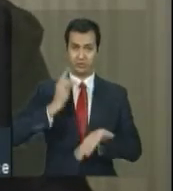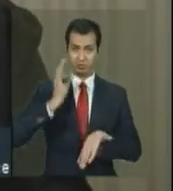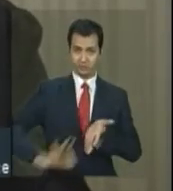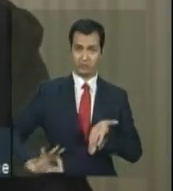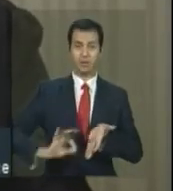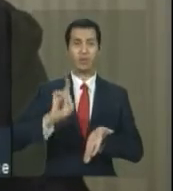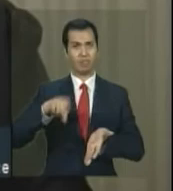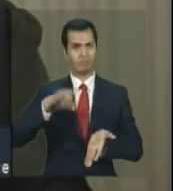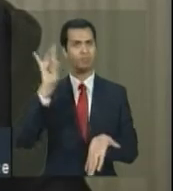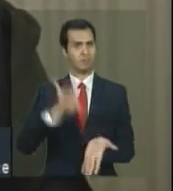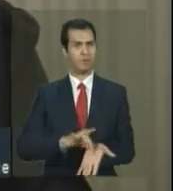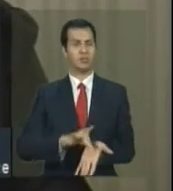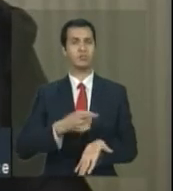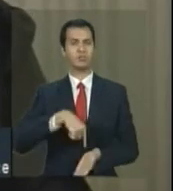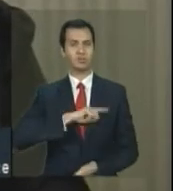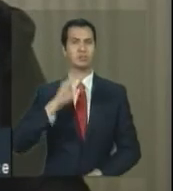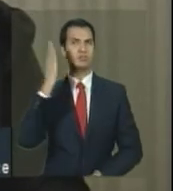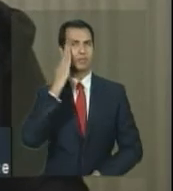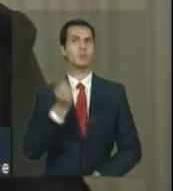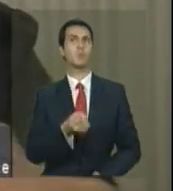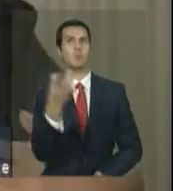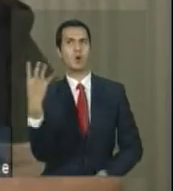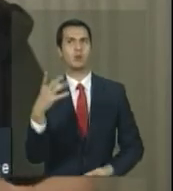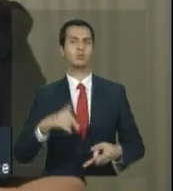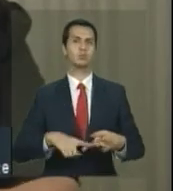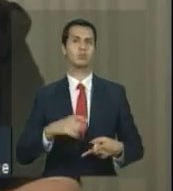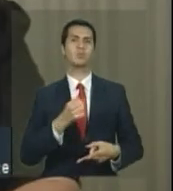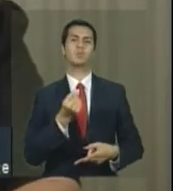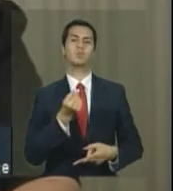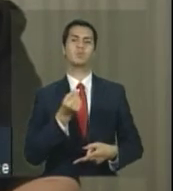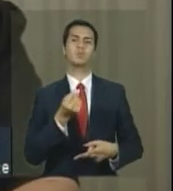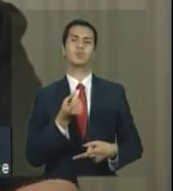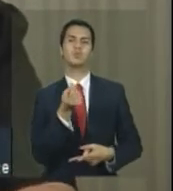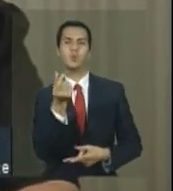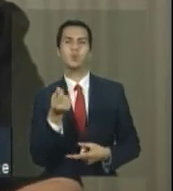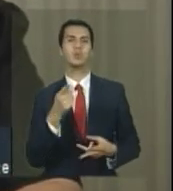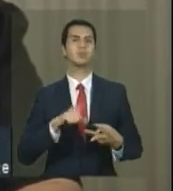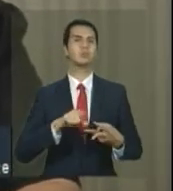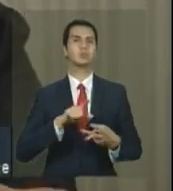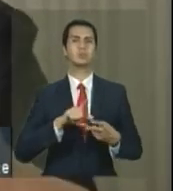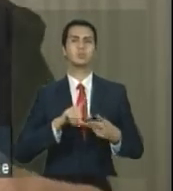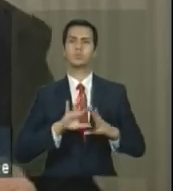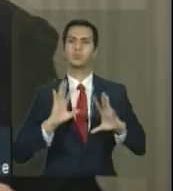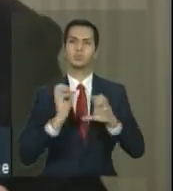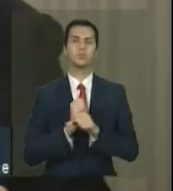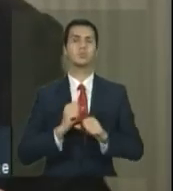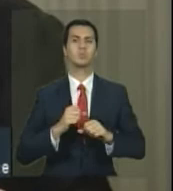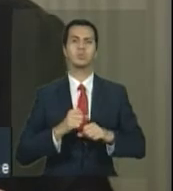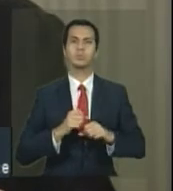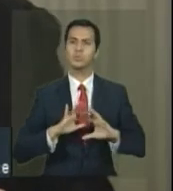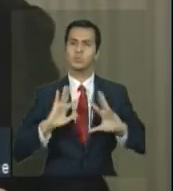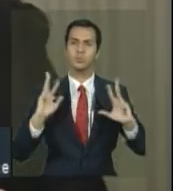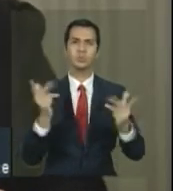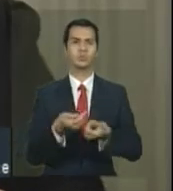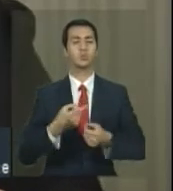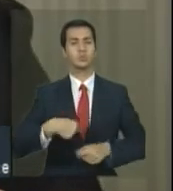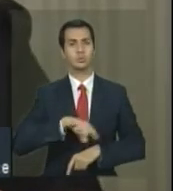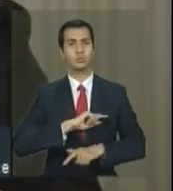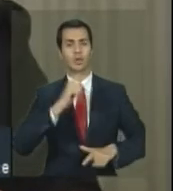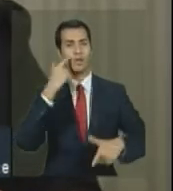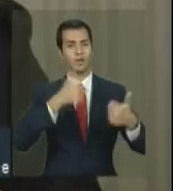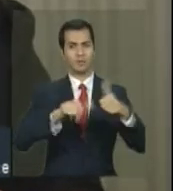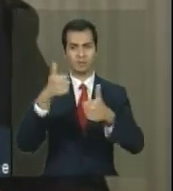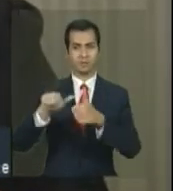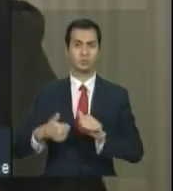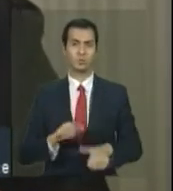de fato. A gente sabe quantas pessoas estão num programa, quantas estão na outra, quantos eventualmente estão nos dois, quantos a gente tem de avaliação de